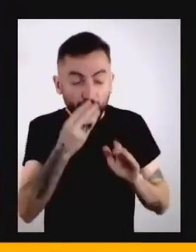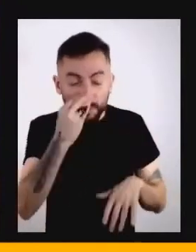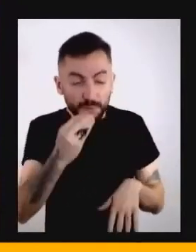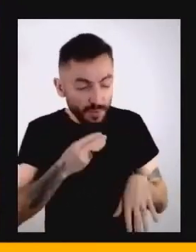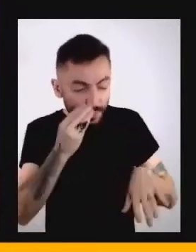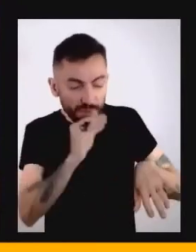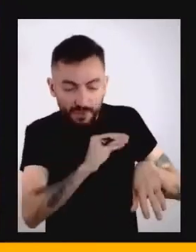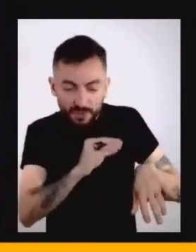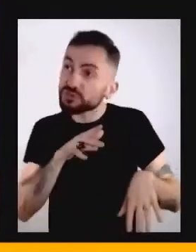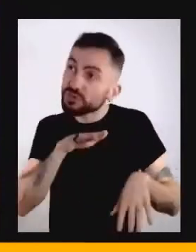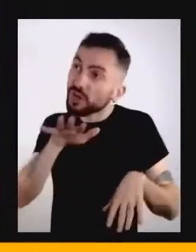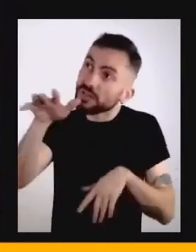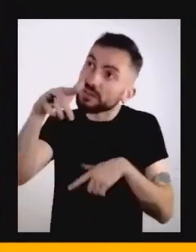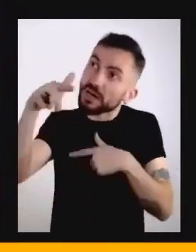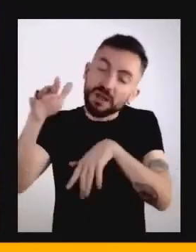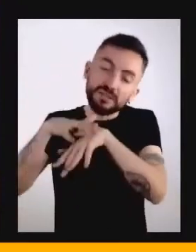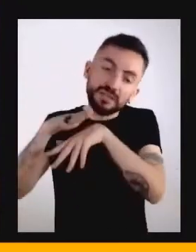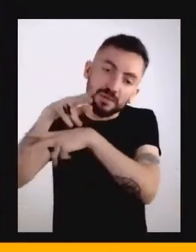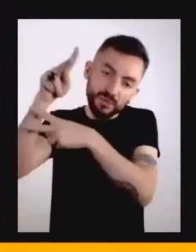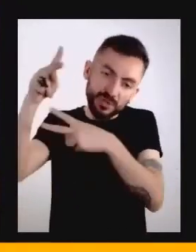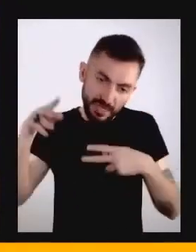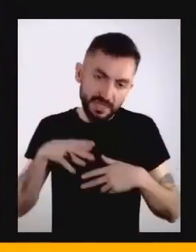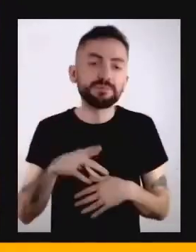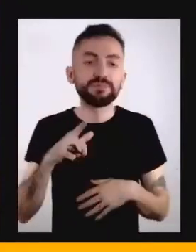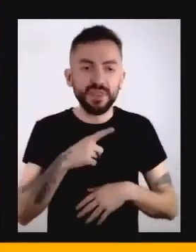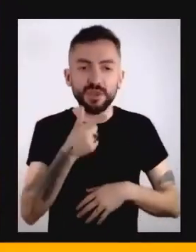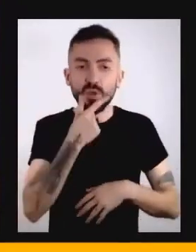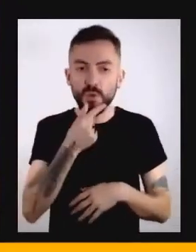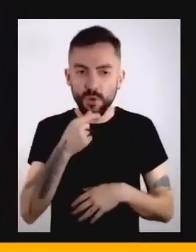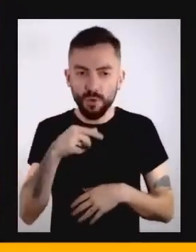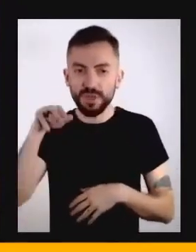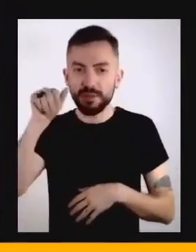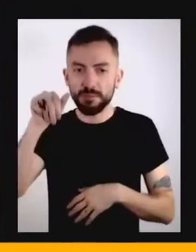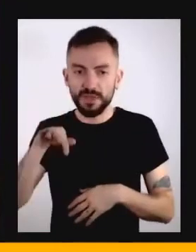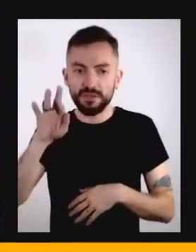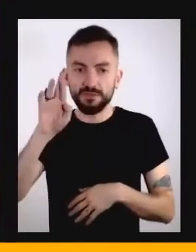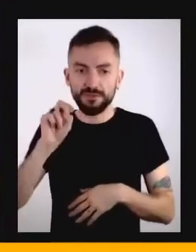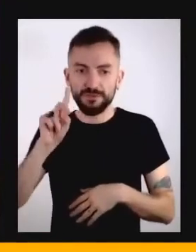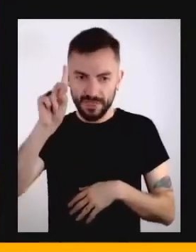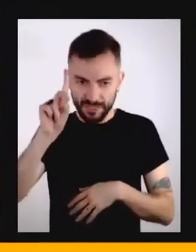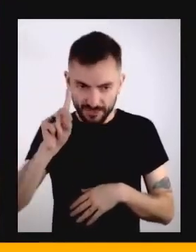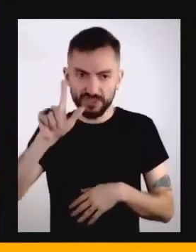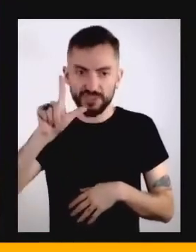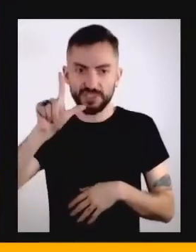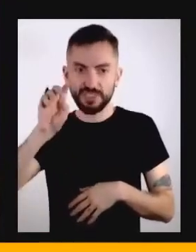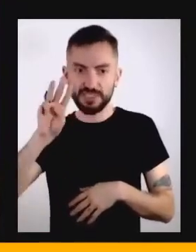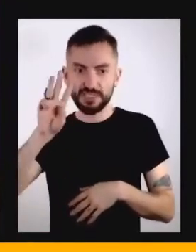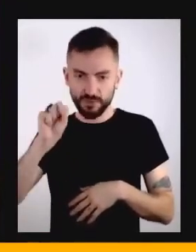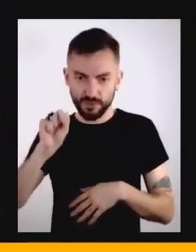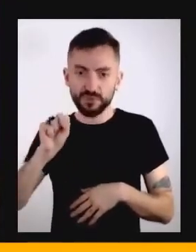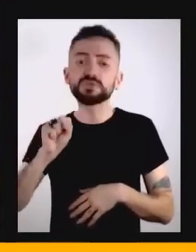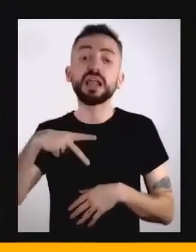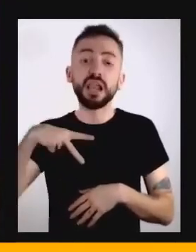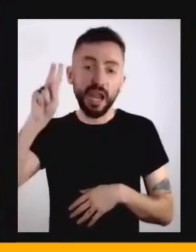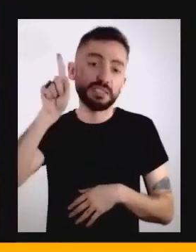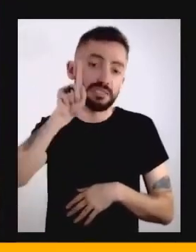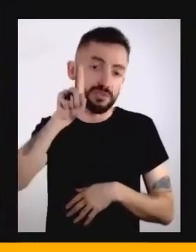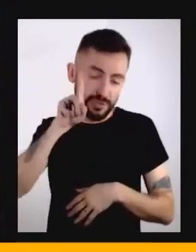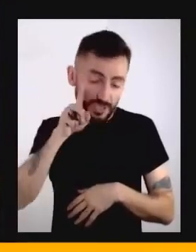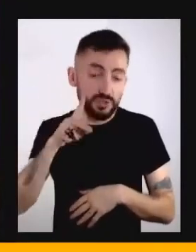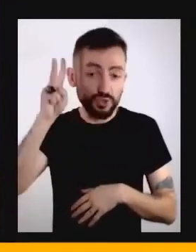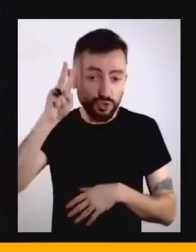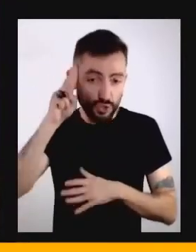é, inclusive, um historiador estadunidense que diz que foi esse relógio, e não o motor a vapor, a máquina que